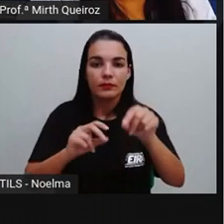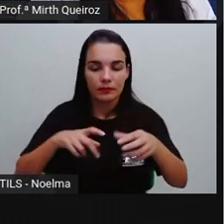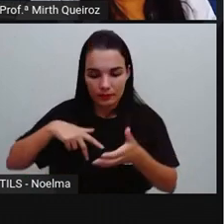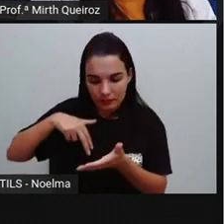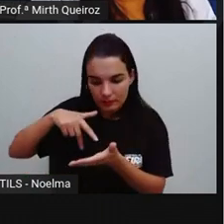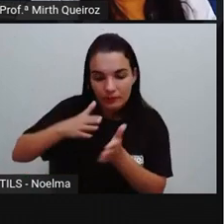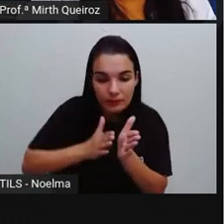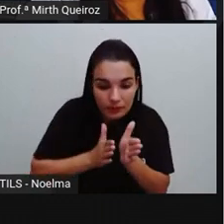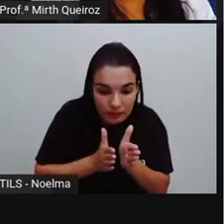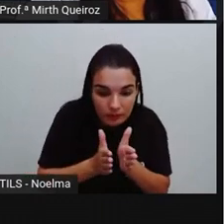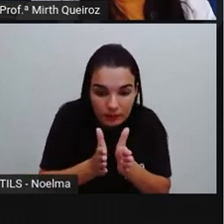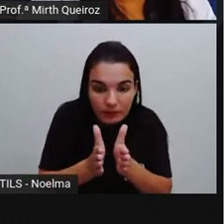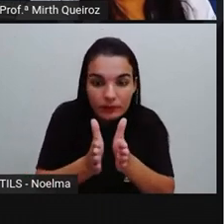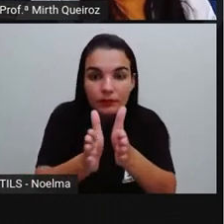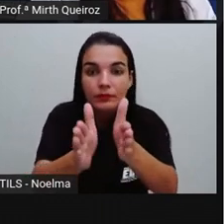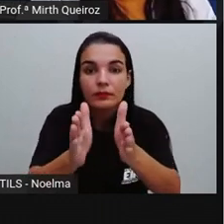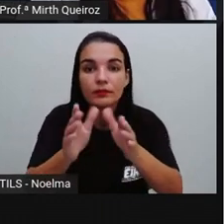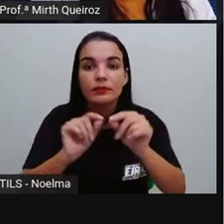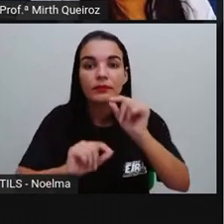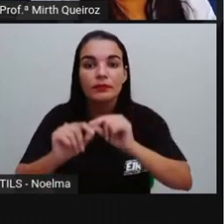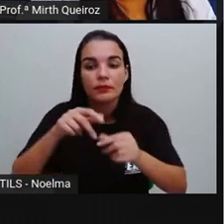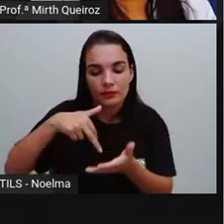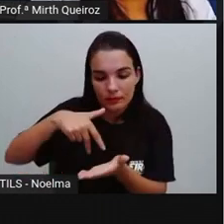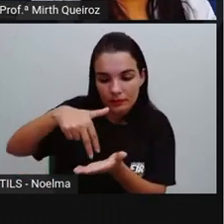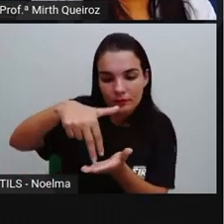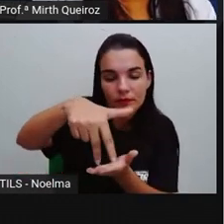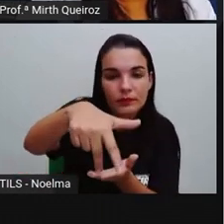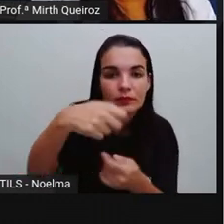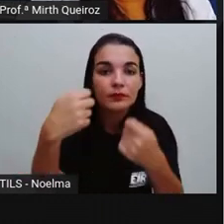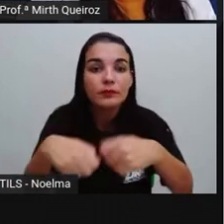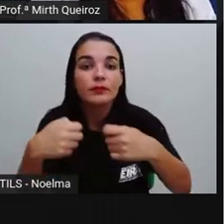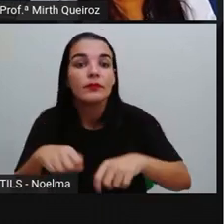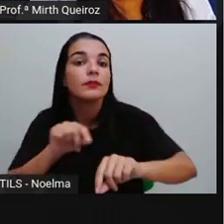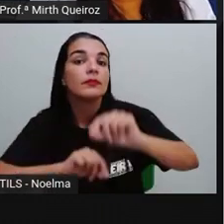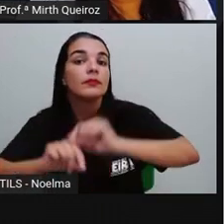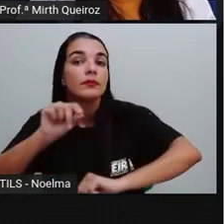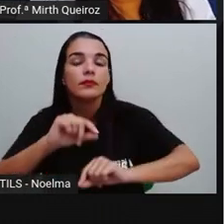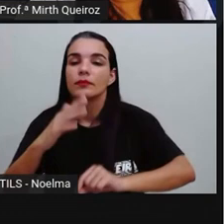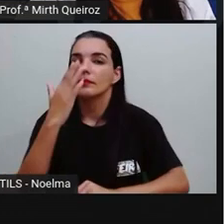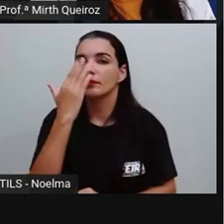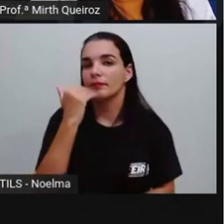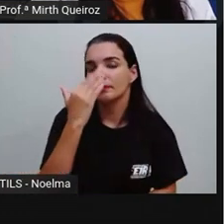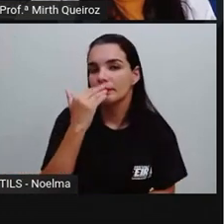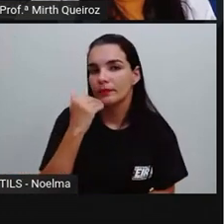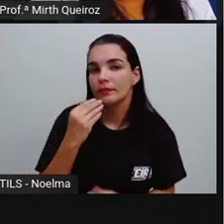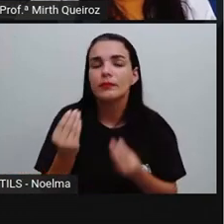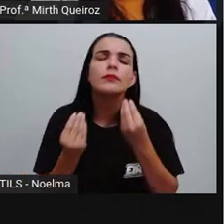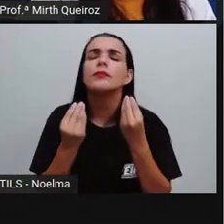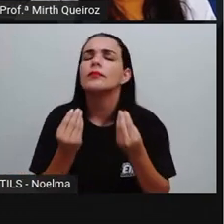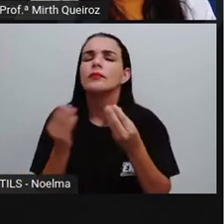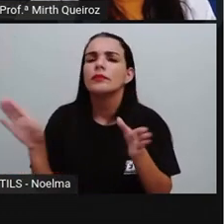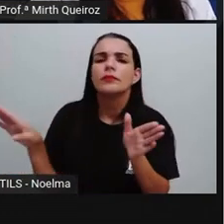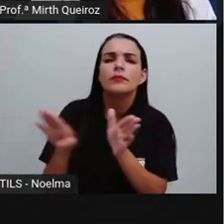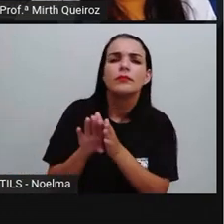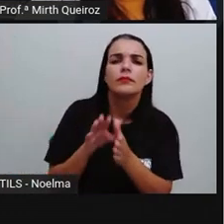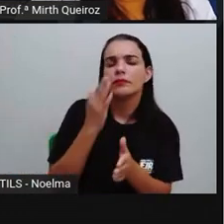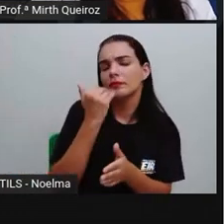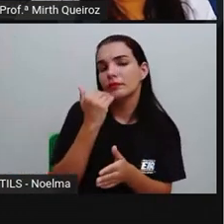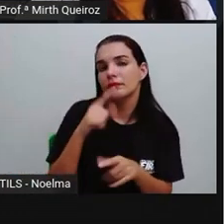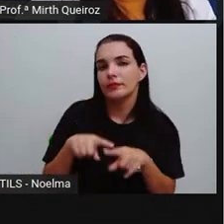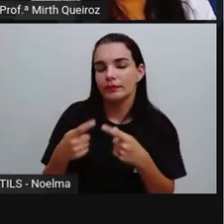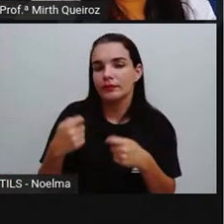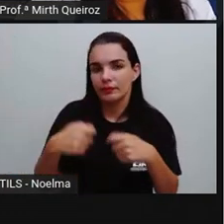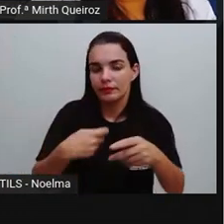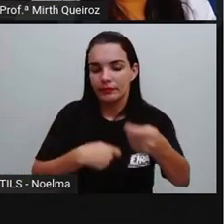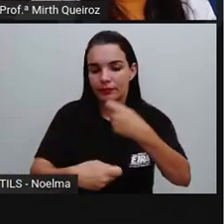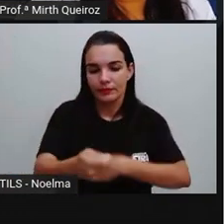de estradas e vias, até porque se precisava, por exemplo, de alimentos, né? E de onde é que viriam esses alimentos? Através